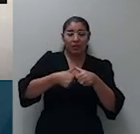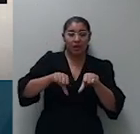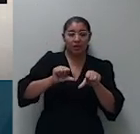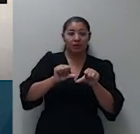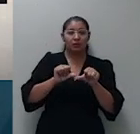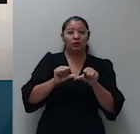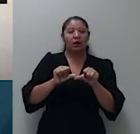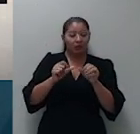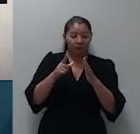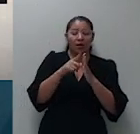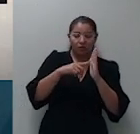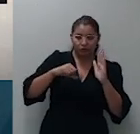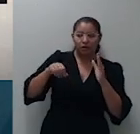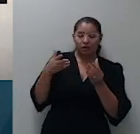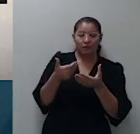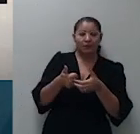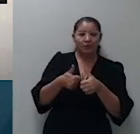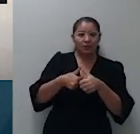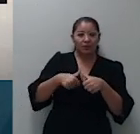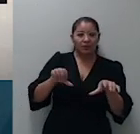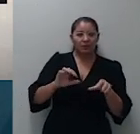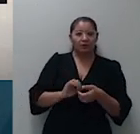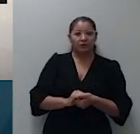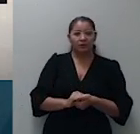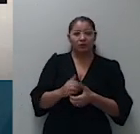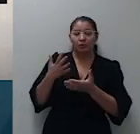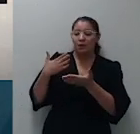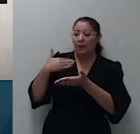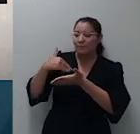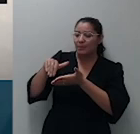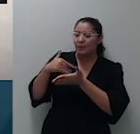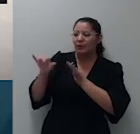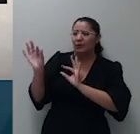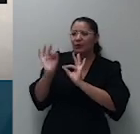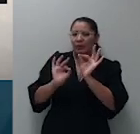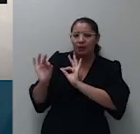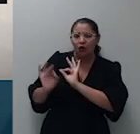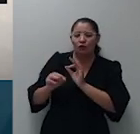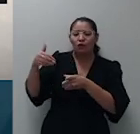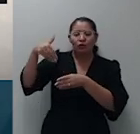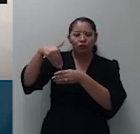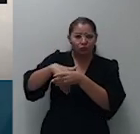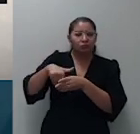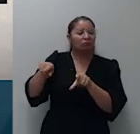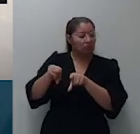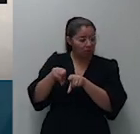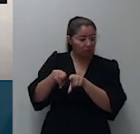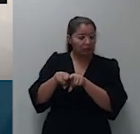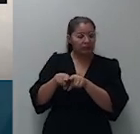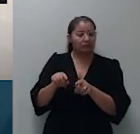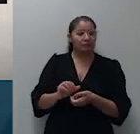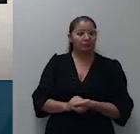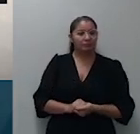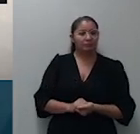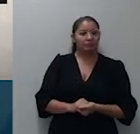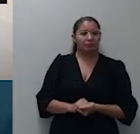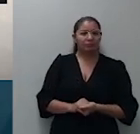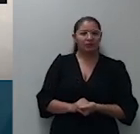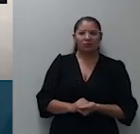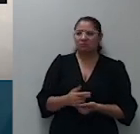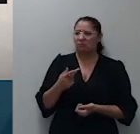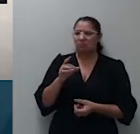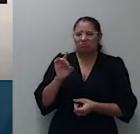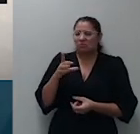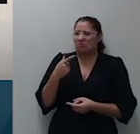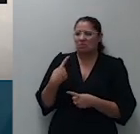remete ao gabinete pra eu poder preparar o voto também eu não sei porque que ele ainda ficou aqui todos de